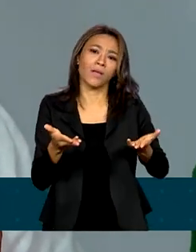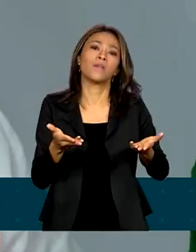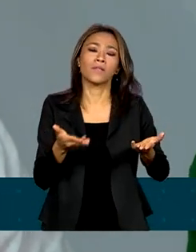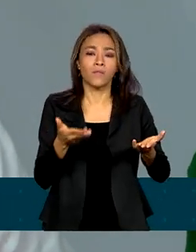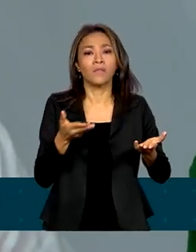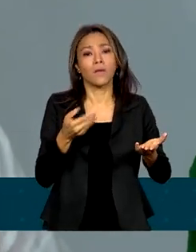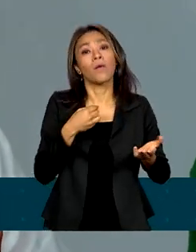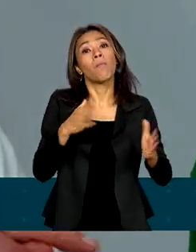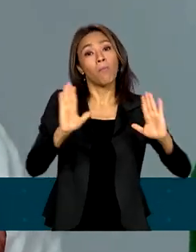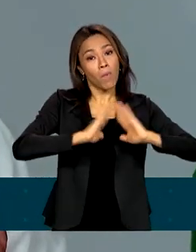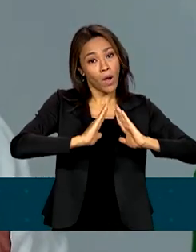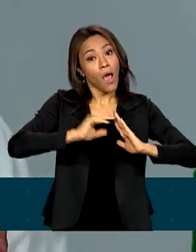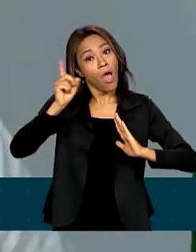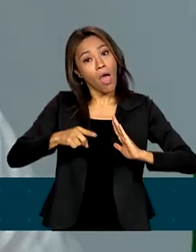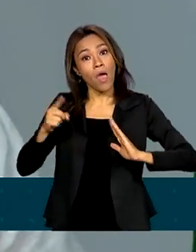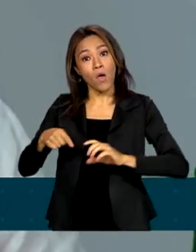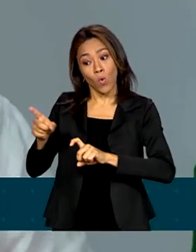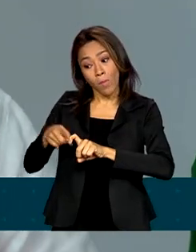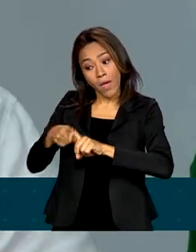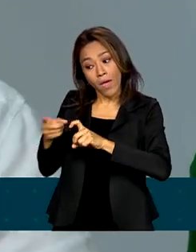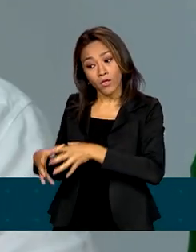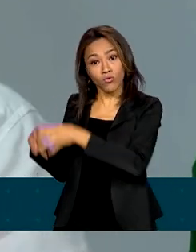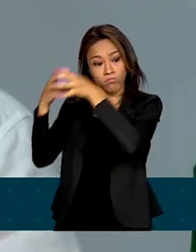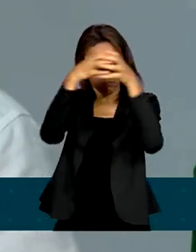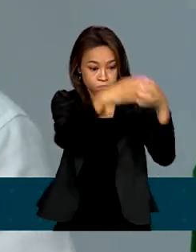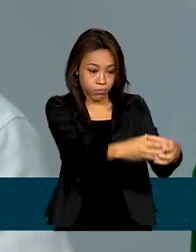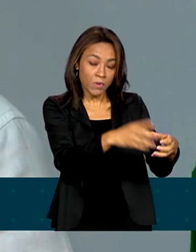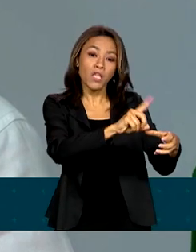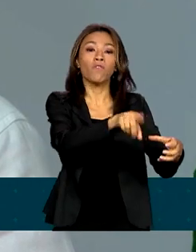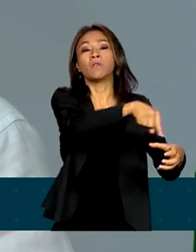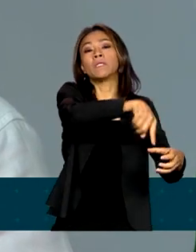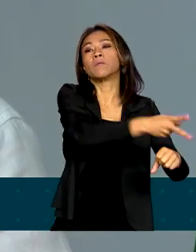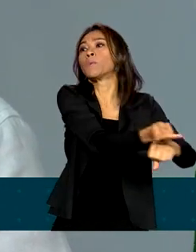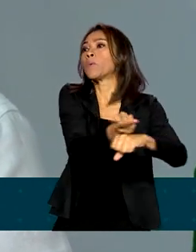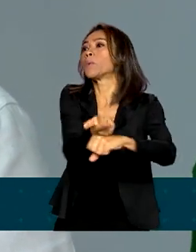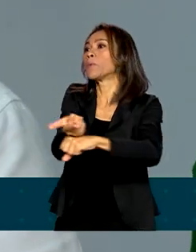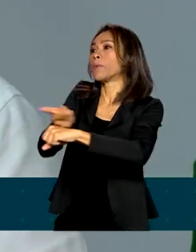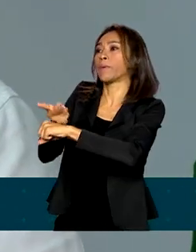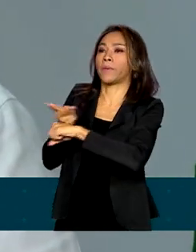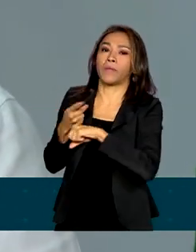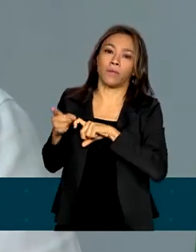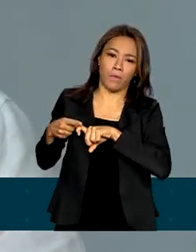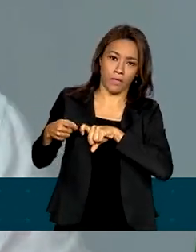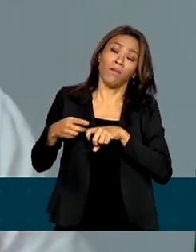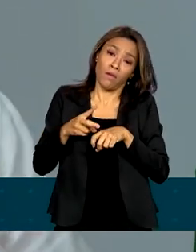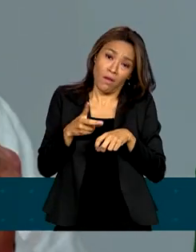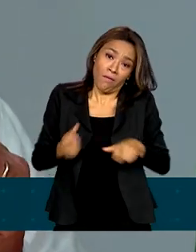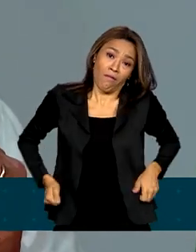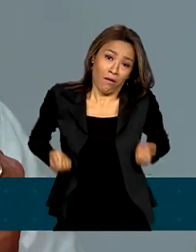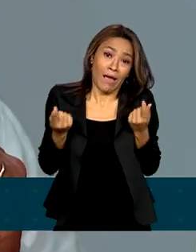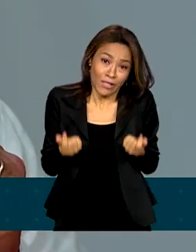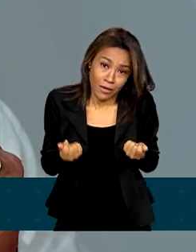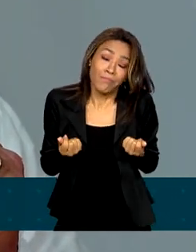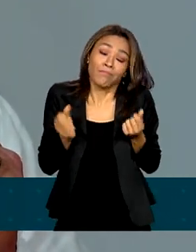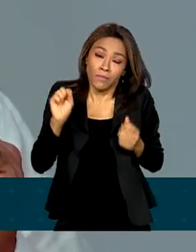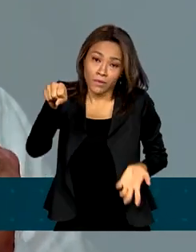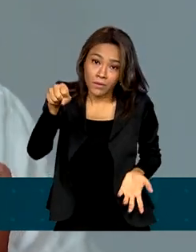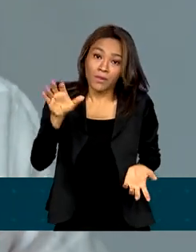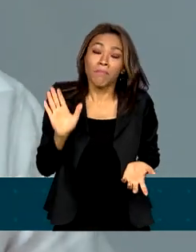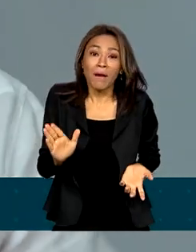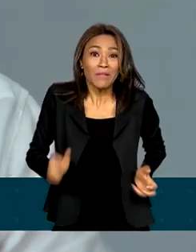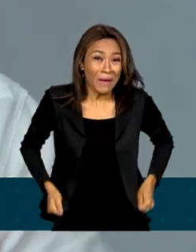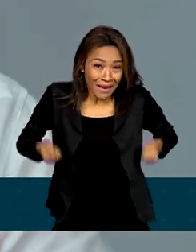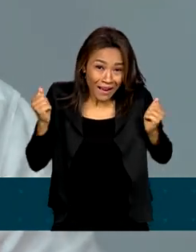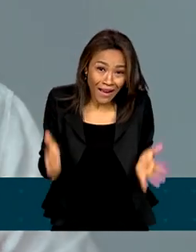É os médicos que têm que estar lá e não vocês que têm que ficar procurando médicos. Isso vai custar dinheiro? Vai. Mas